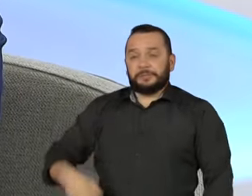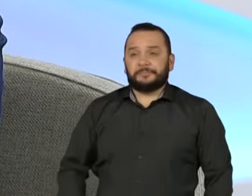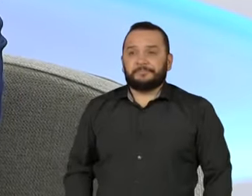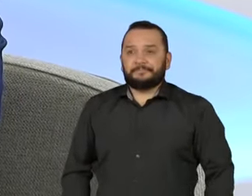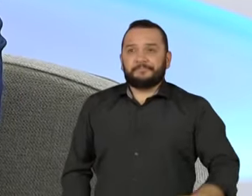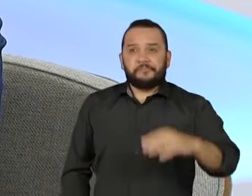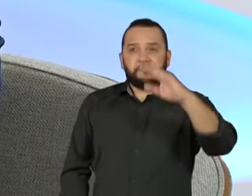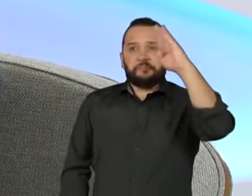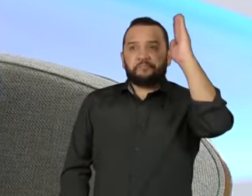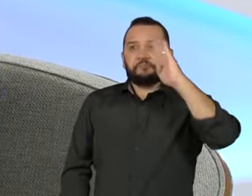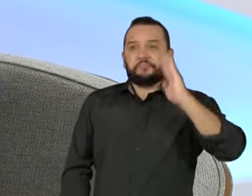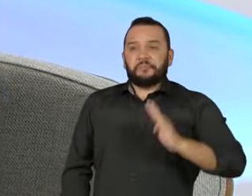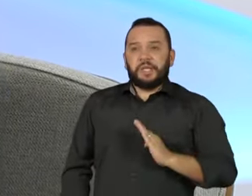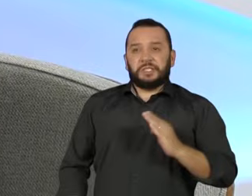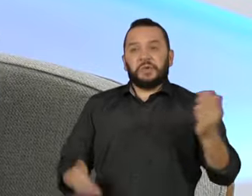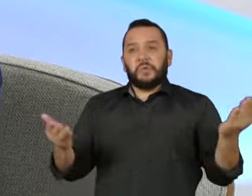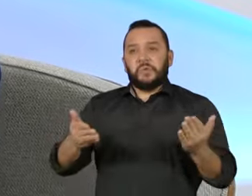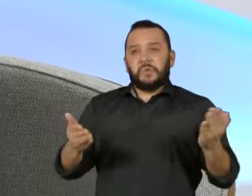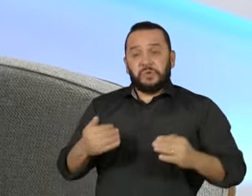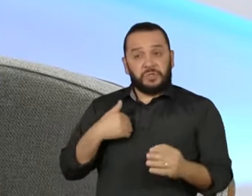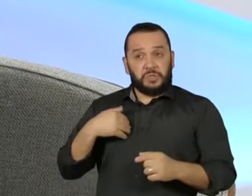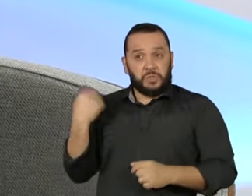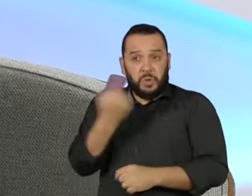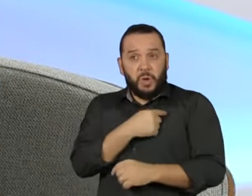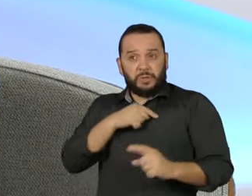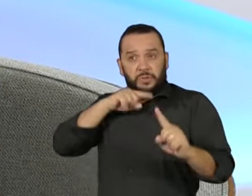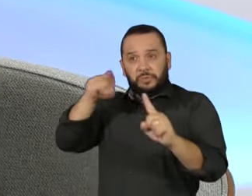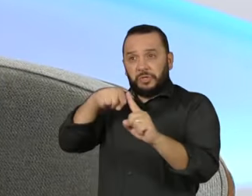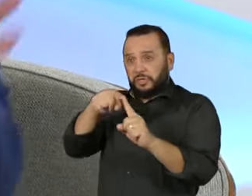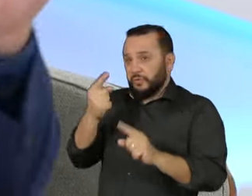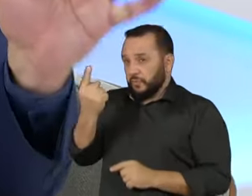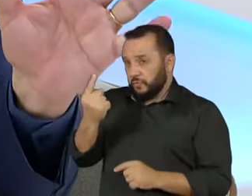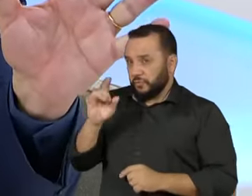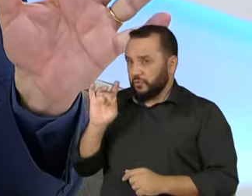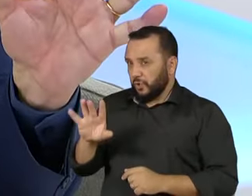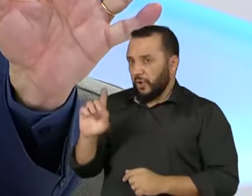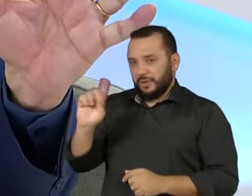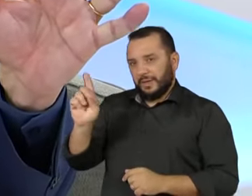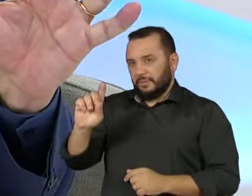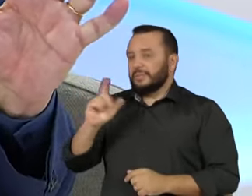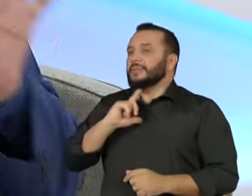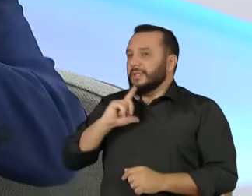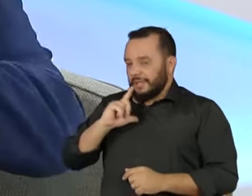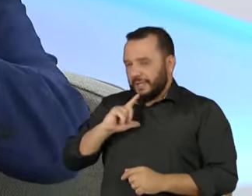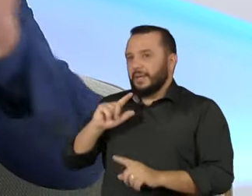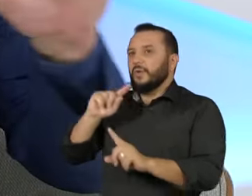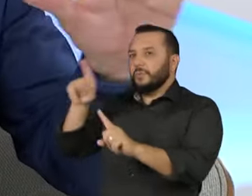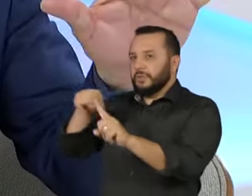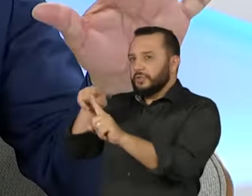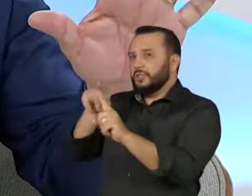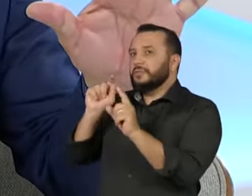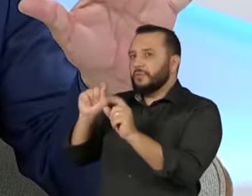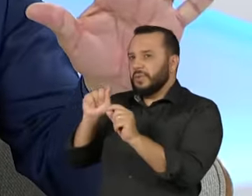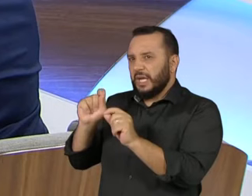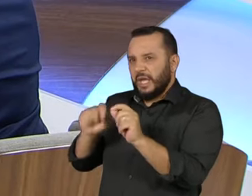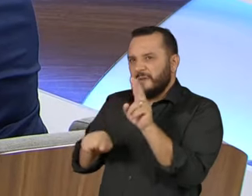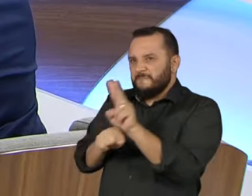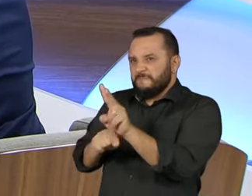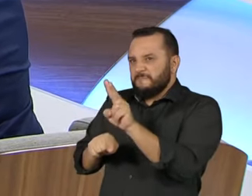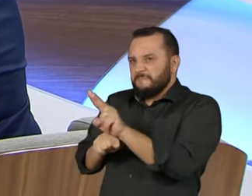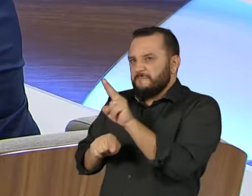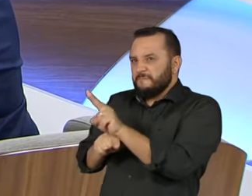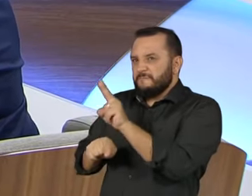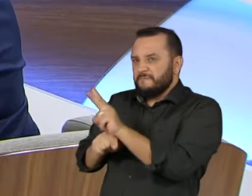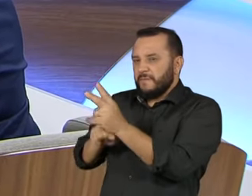hoje, eu acho que a gente não tem uma tarefa só. A gente tem essa tarefa de fazer uma espécie de um muro de contenção